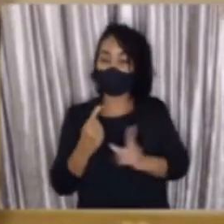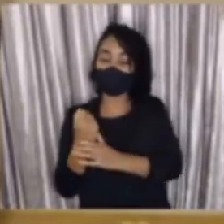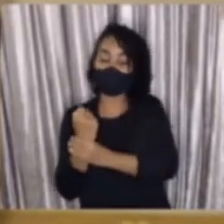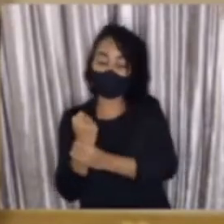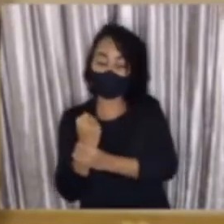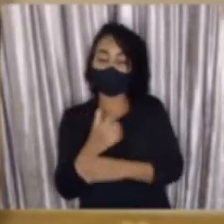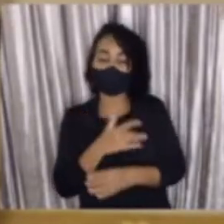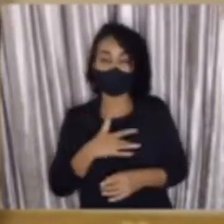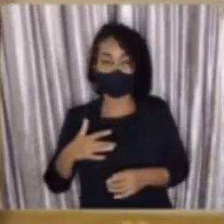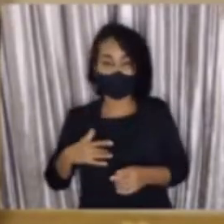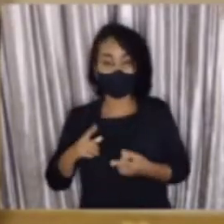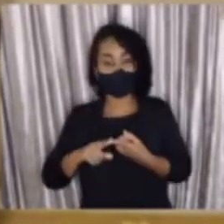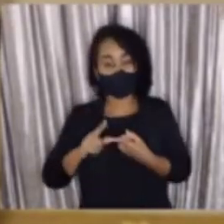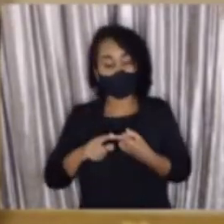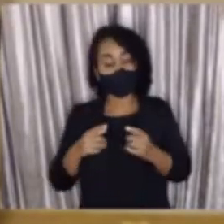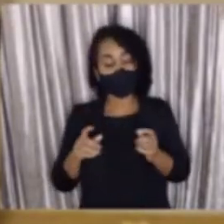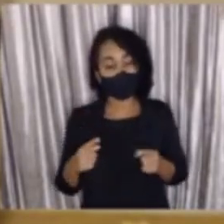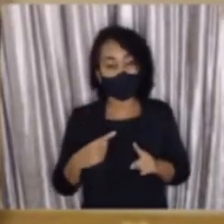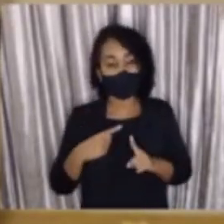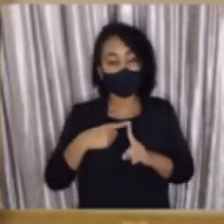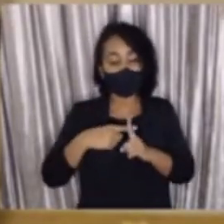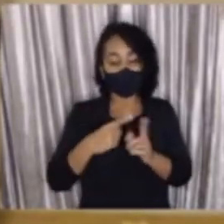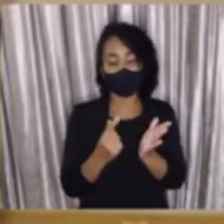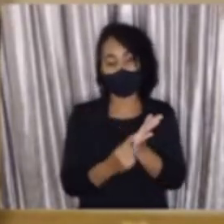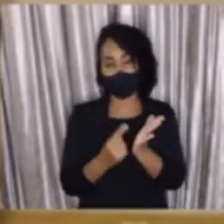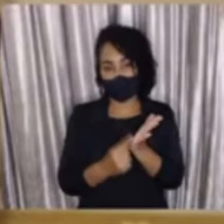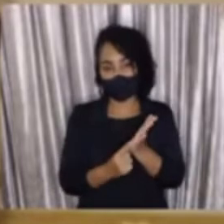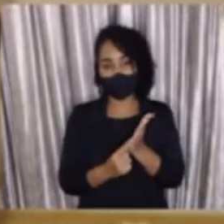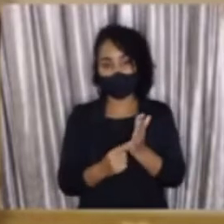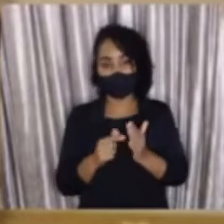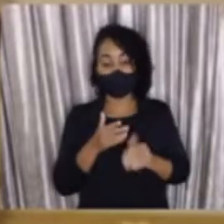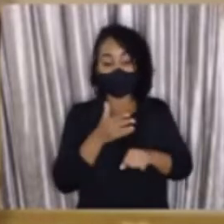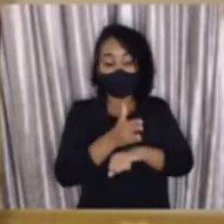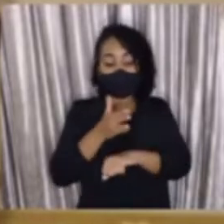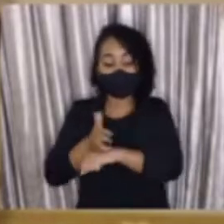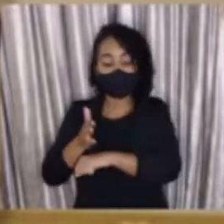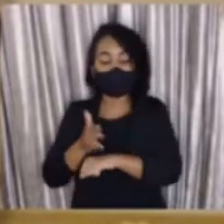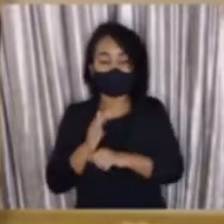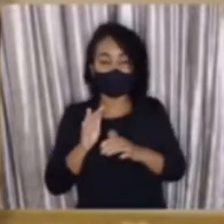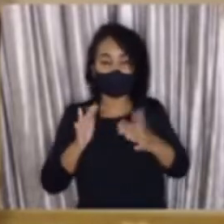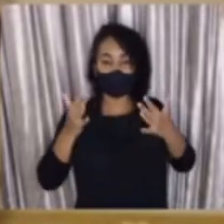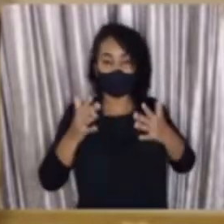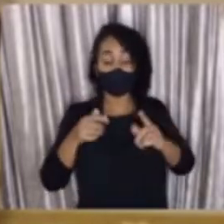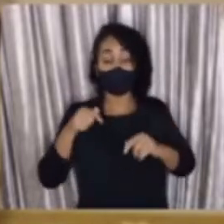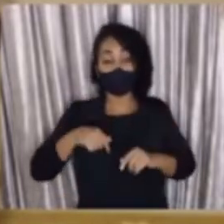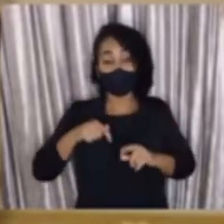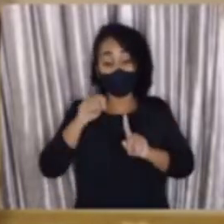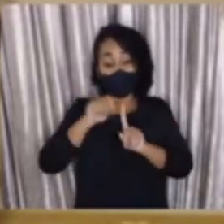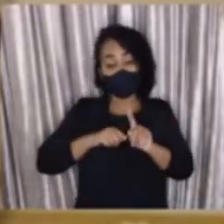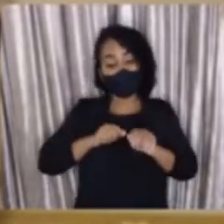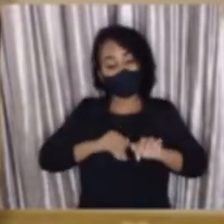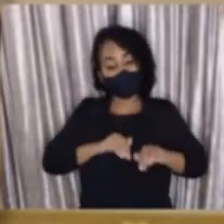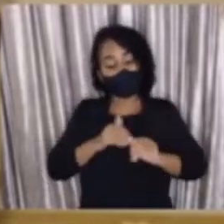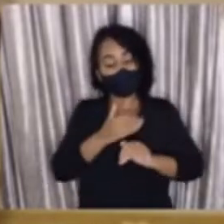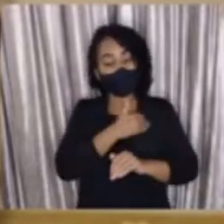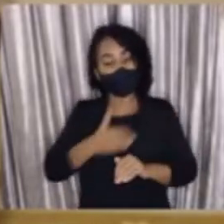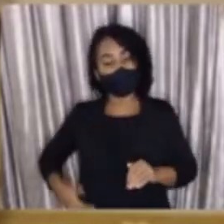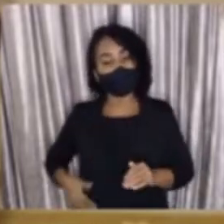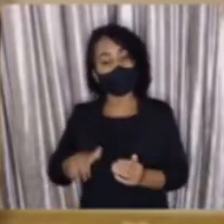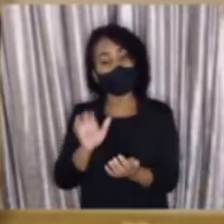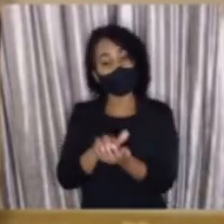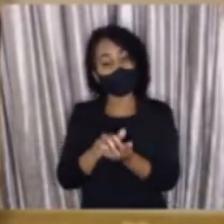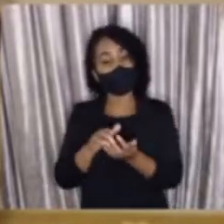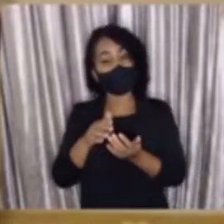bem como desses aplicativos de certificação e acesso a esses grandes eventos. Então, para o mês de setembro, o governo de